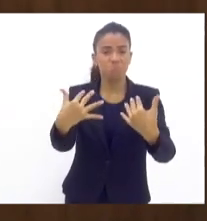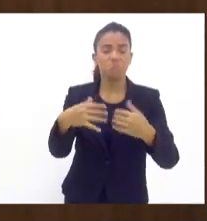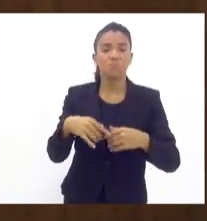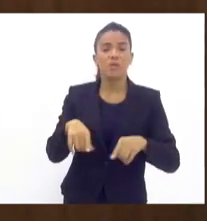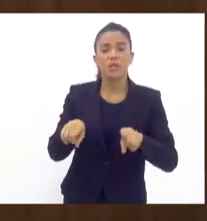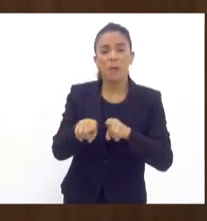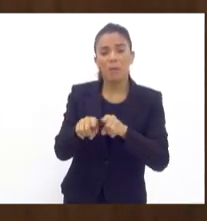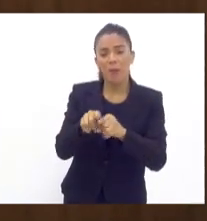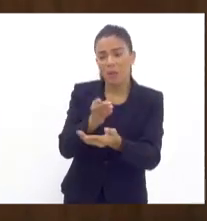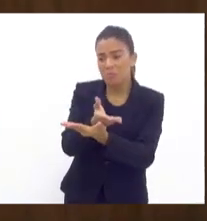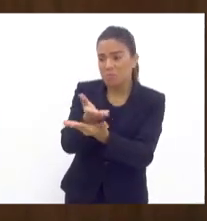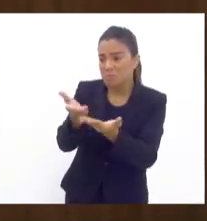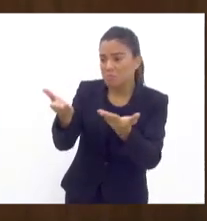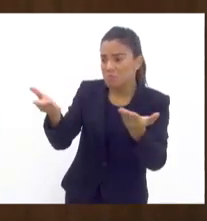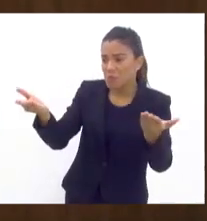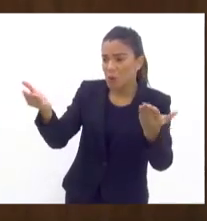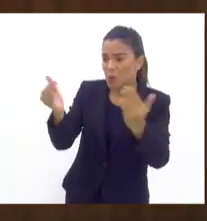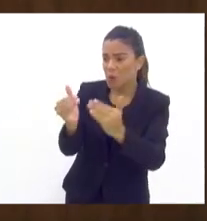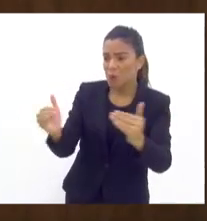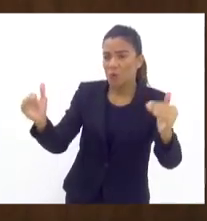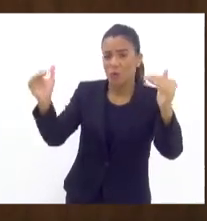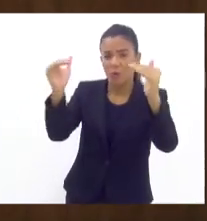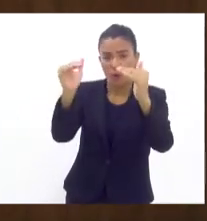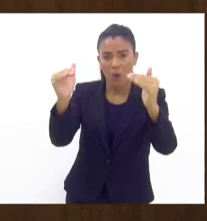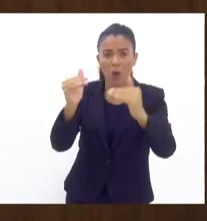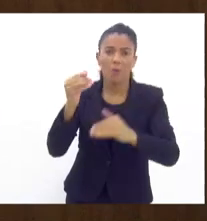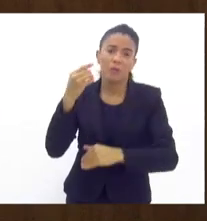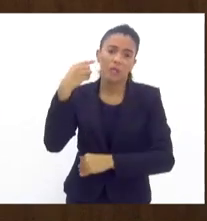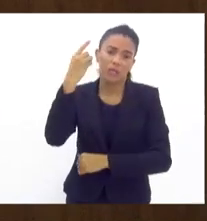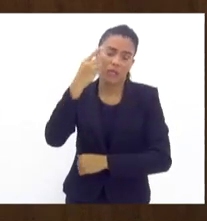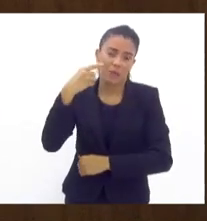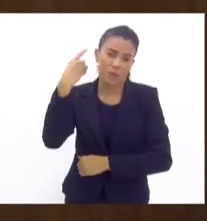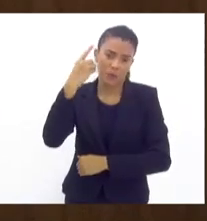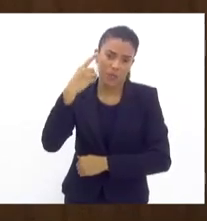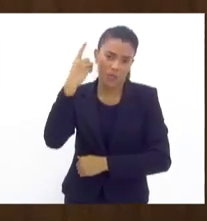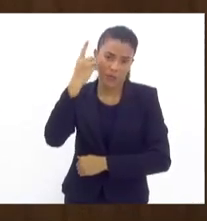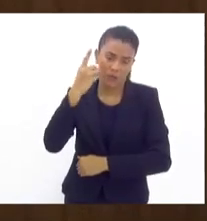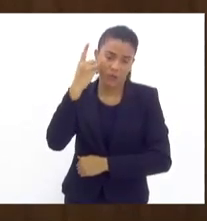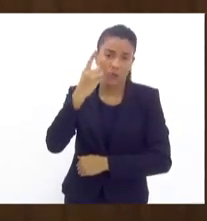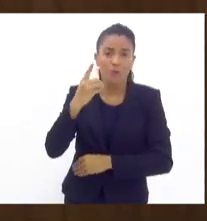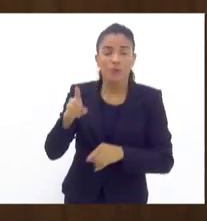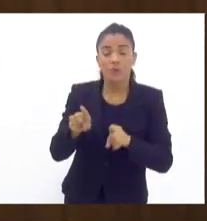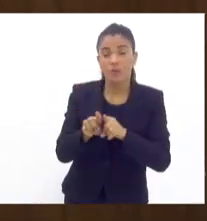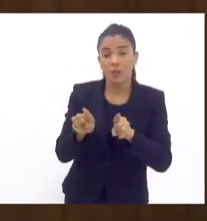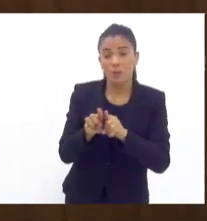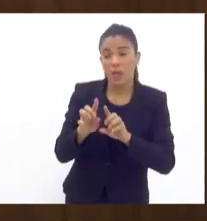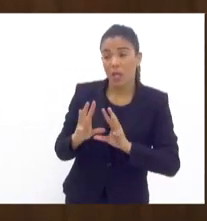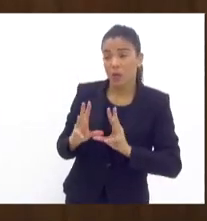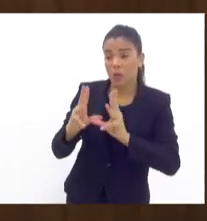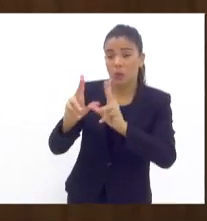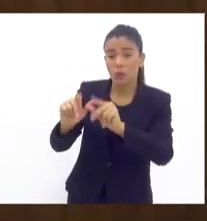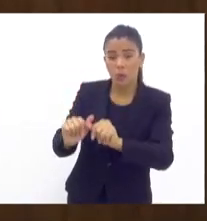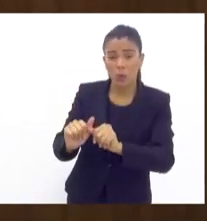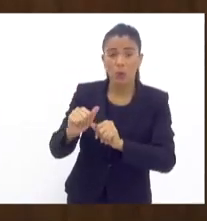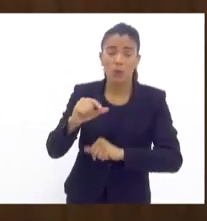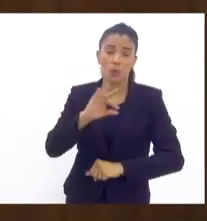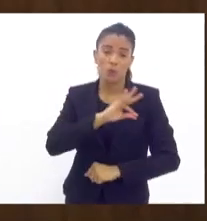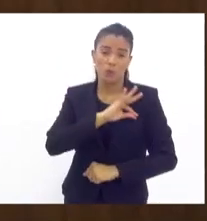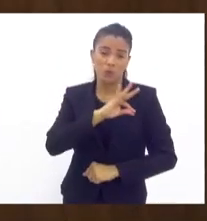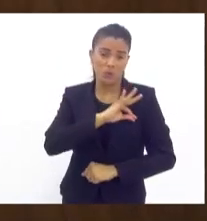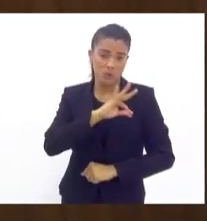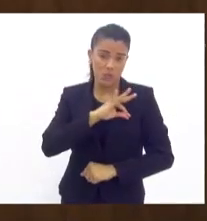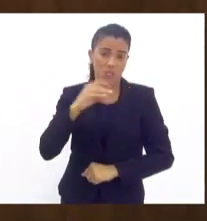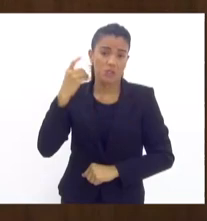todos os novos parlamentares componente da mesa, a todos os policiais parlamentares, a todos aqueles que